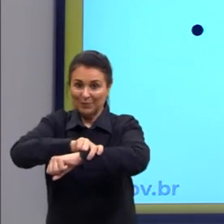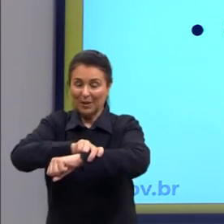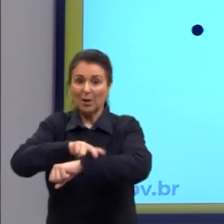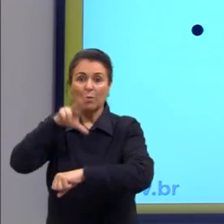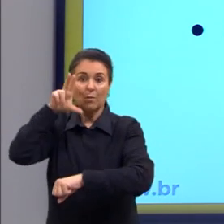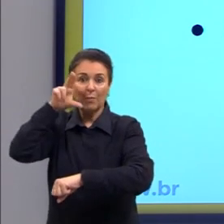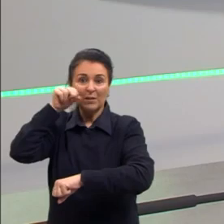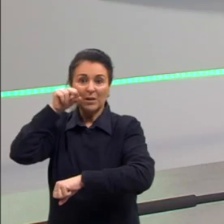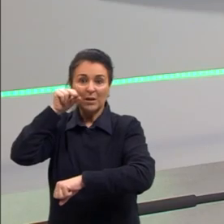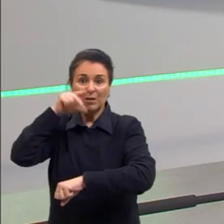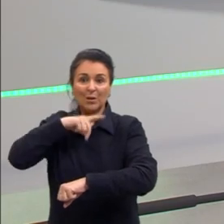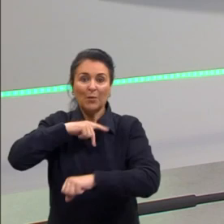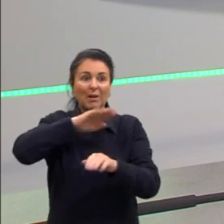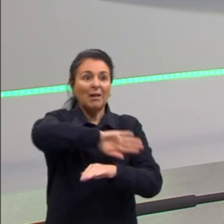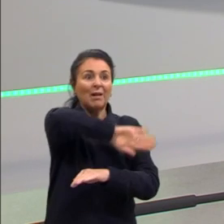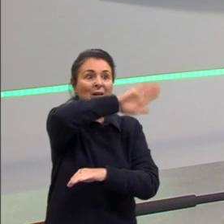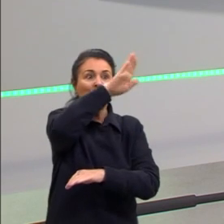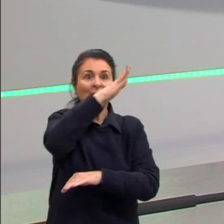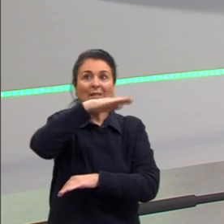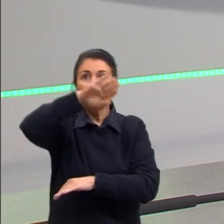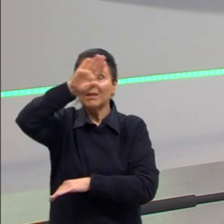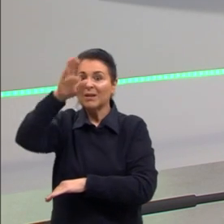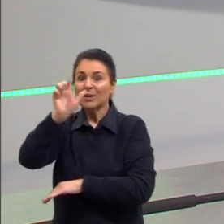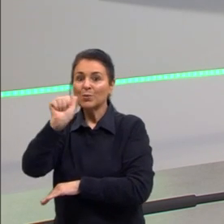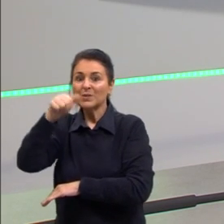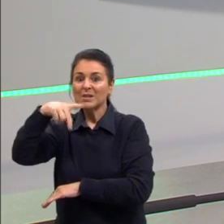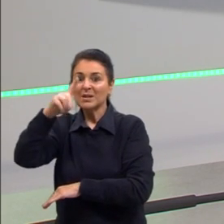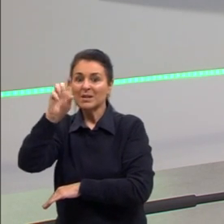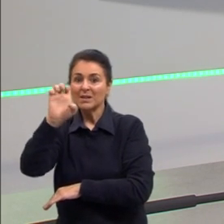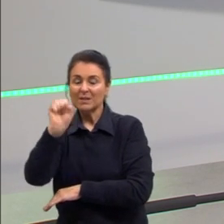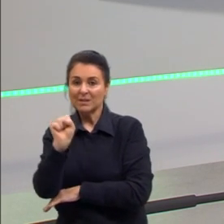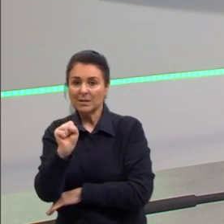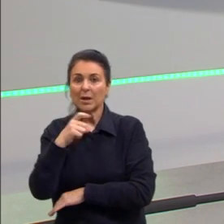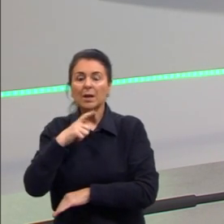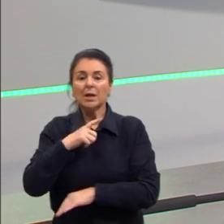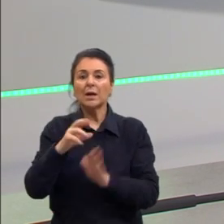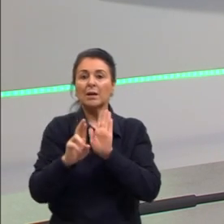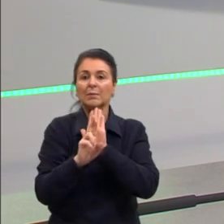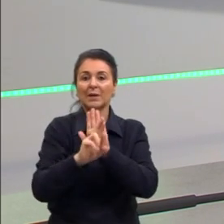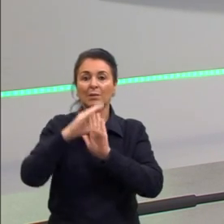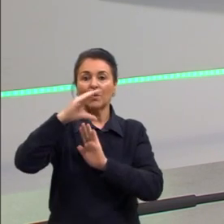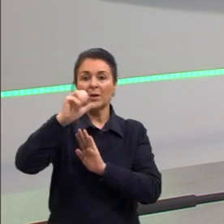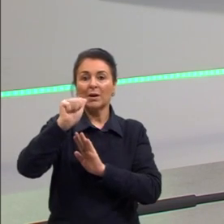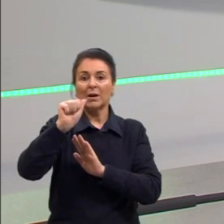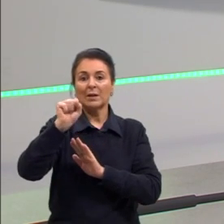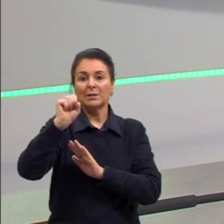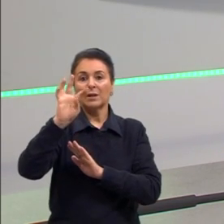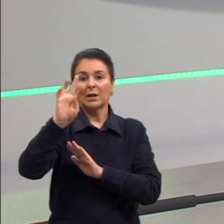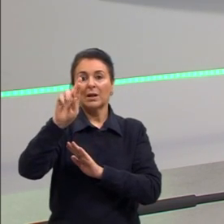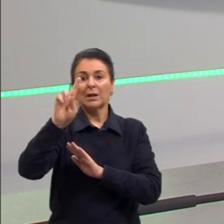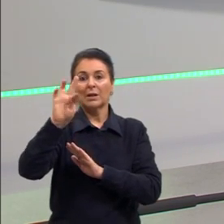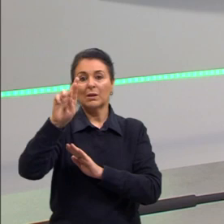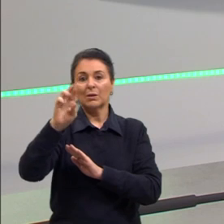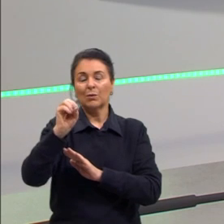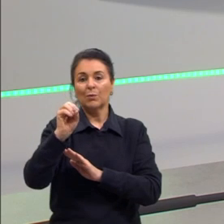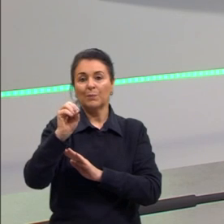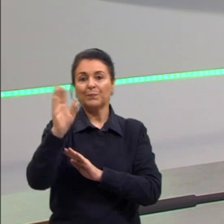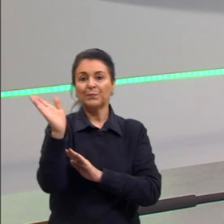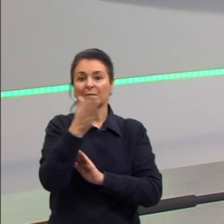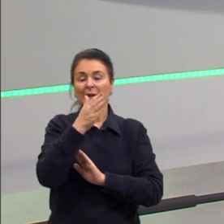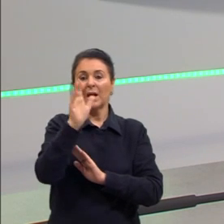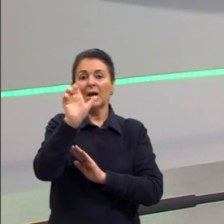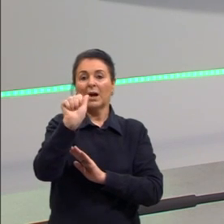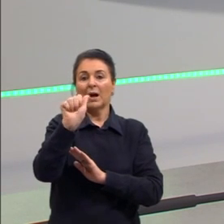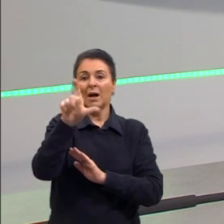E o principal representante foi o quê? Castro Alves, chamado o poeta dos escravos. Então, temos